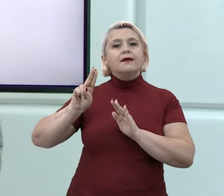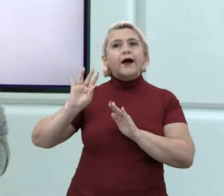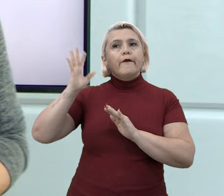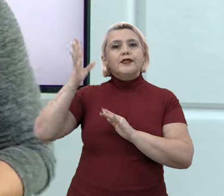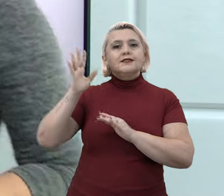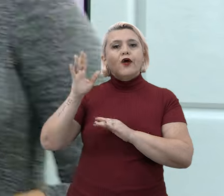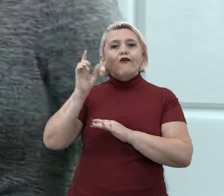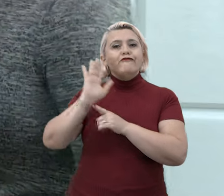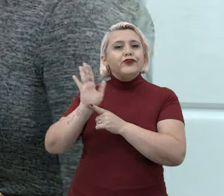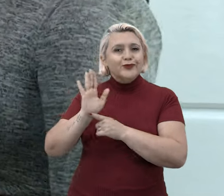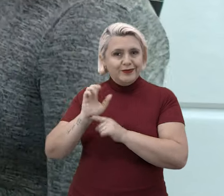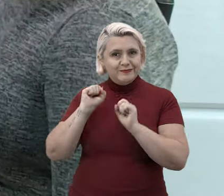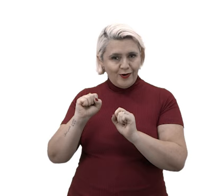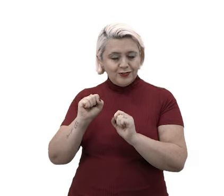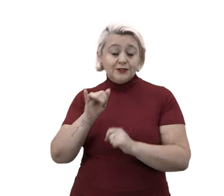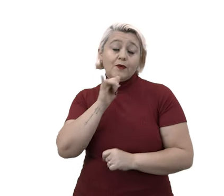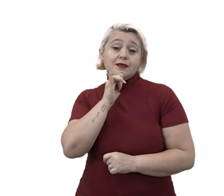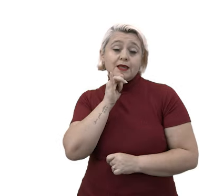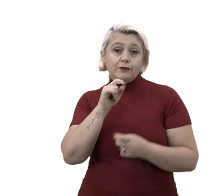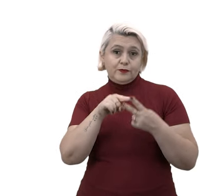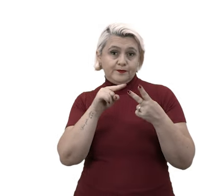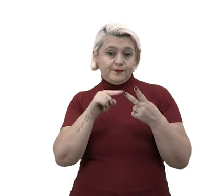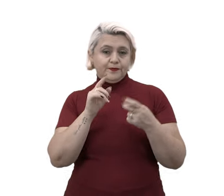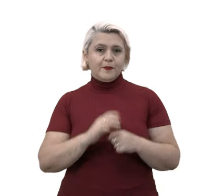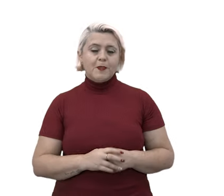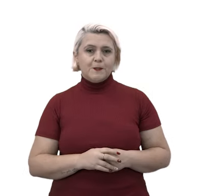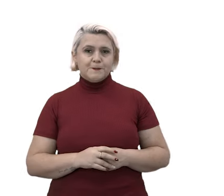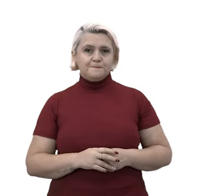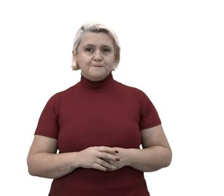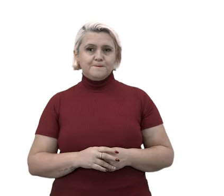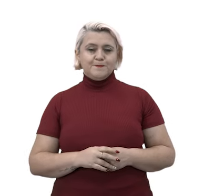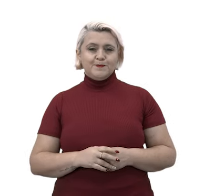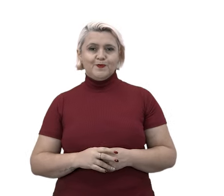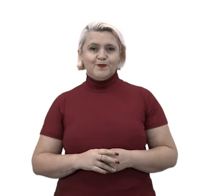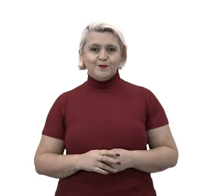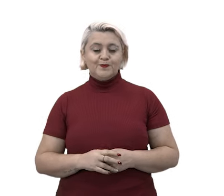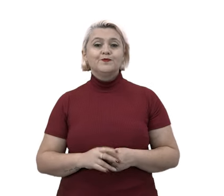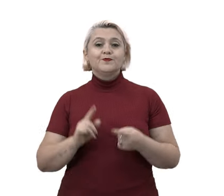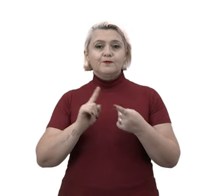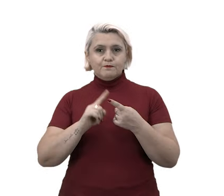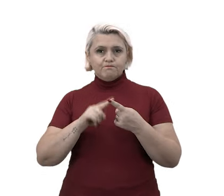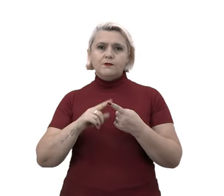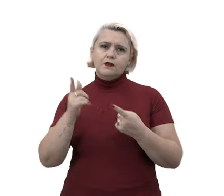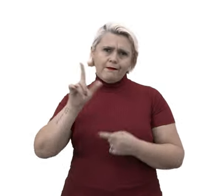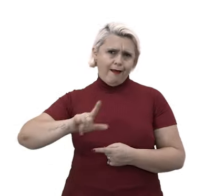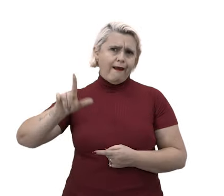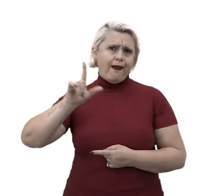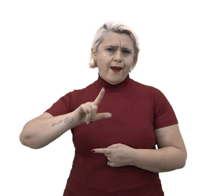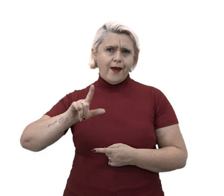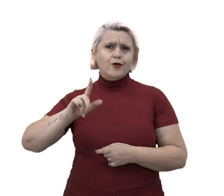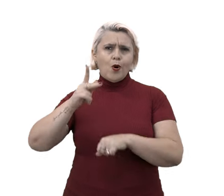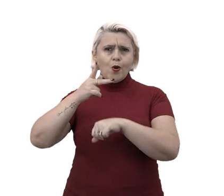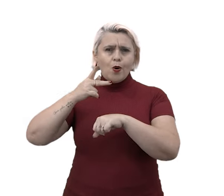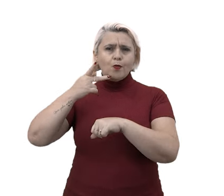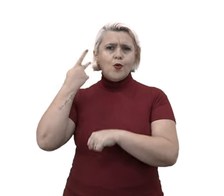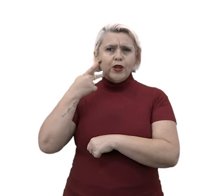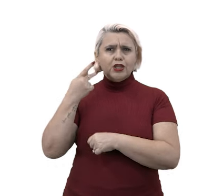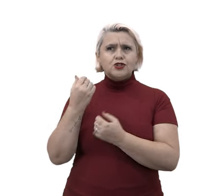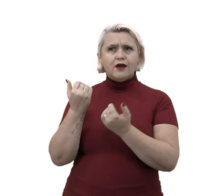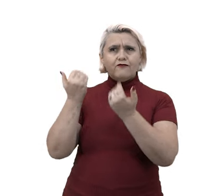certo? Então, um exemplo aqui para a gente. É evidente que a política externa e interna